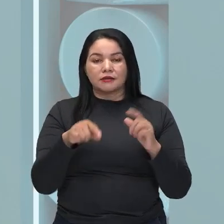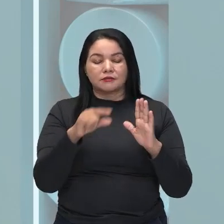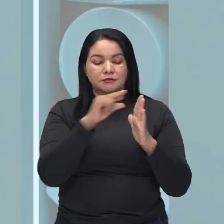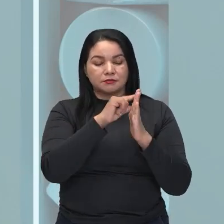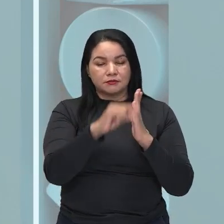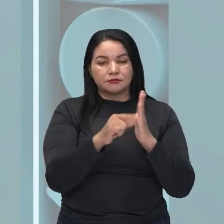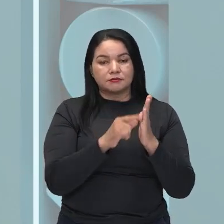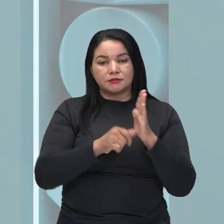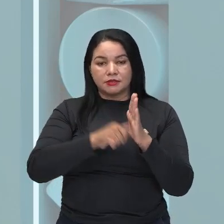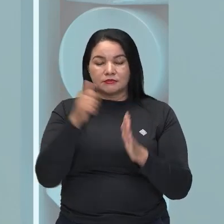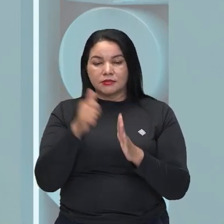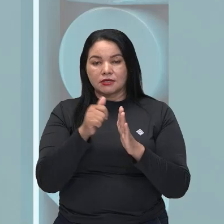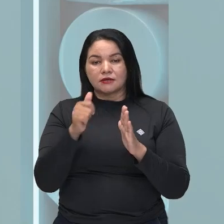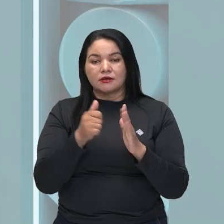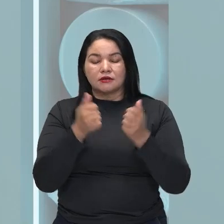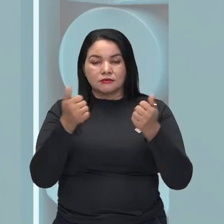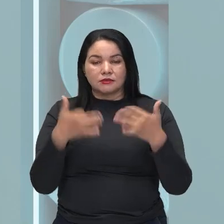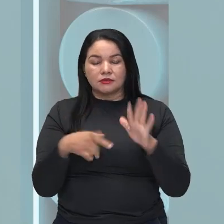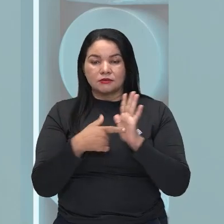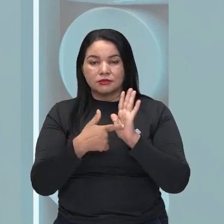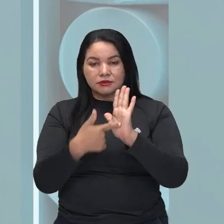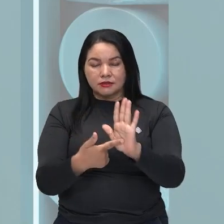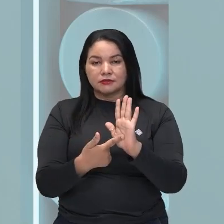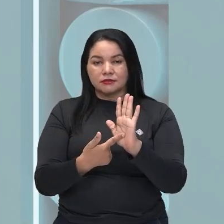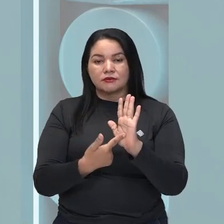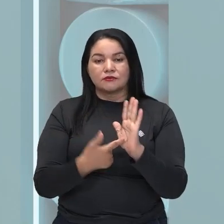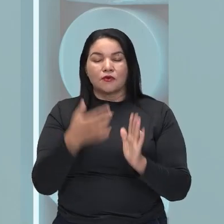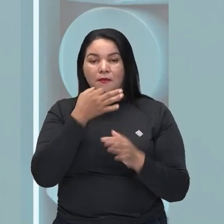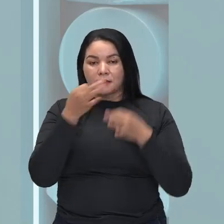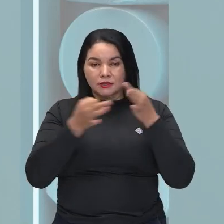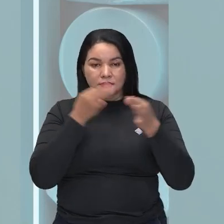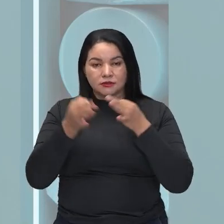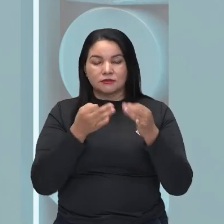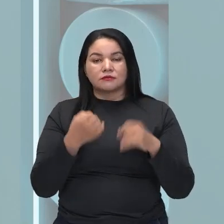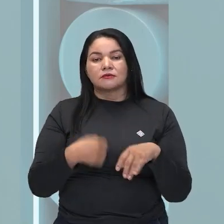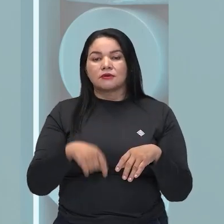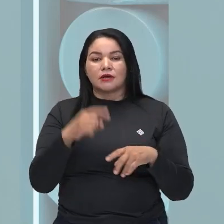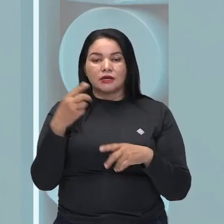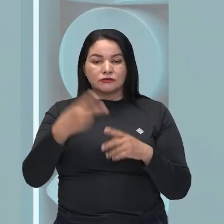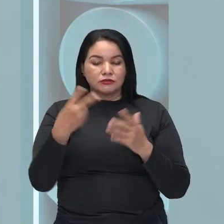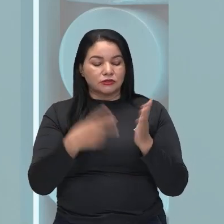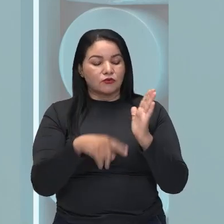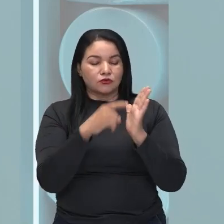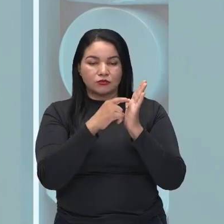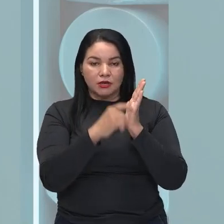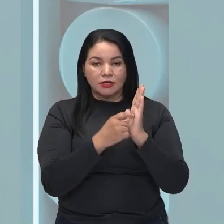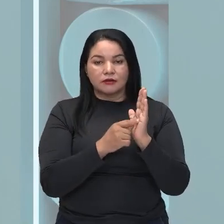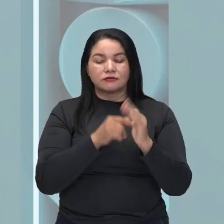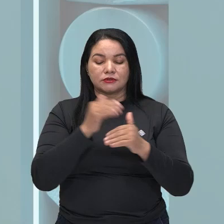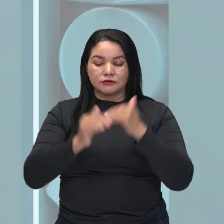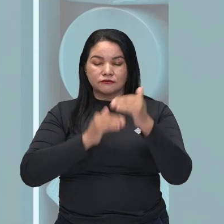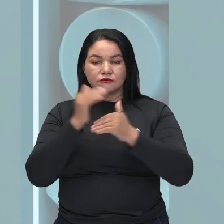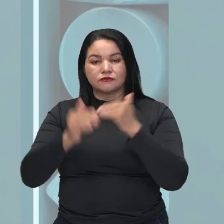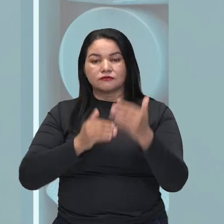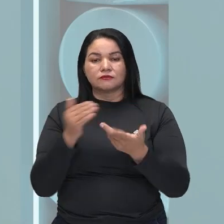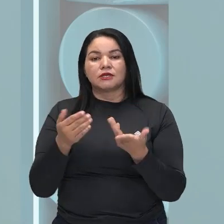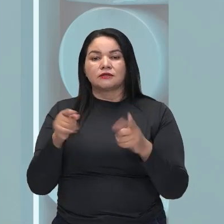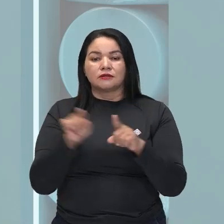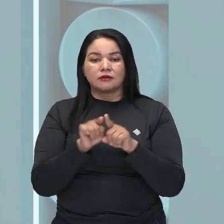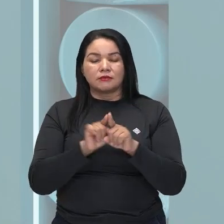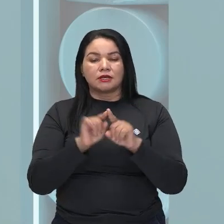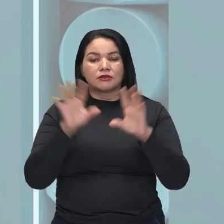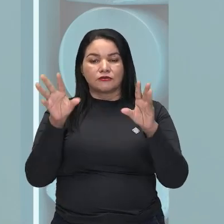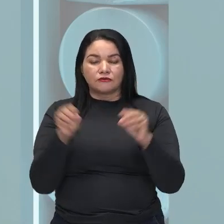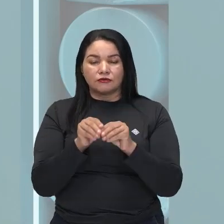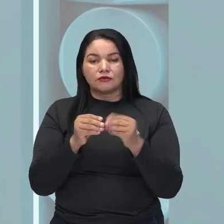apresentação de um ponto de vista, no segundo parágrafo, um dos outros, o desenvolvimento com os argumentos, e o último parágrafo foi